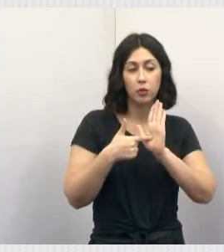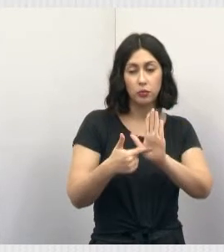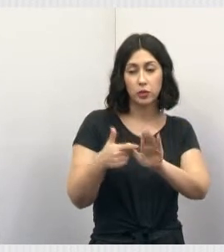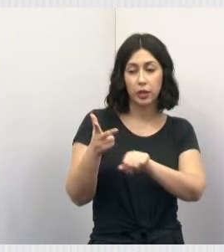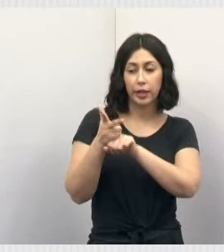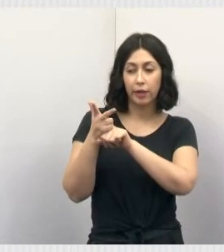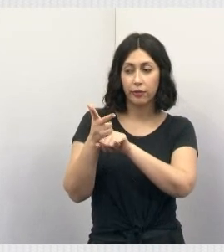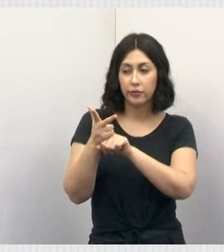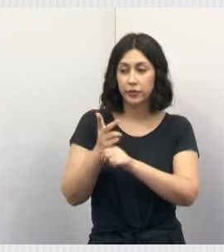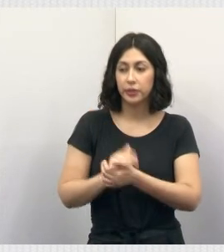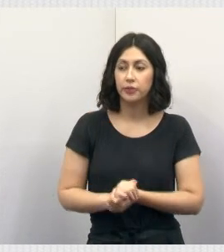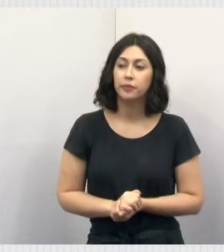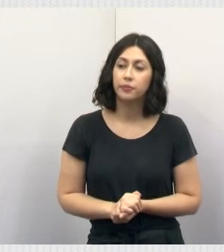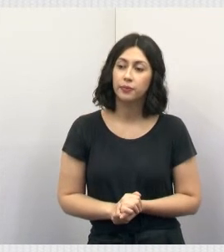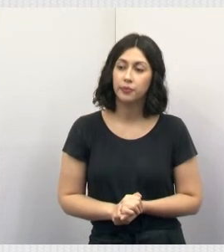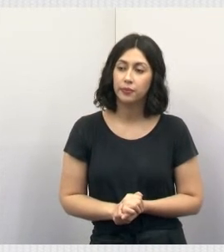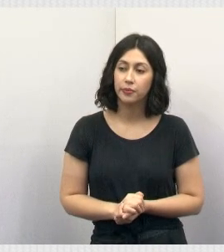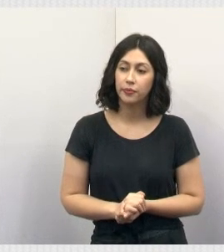favor.